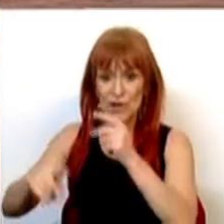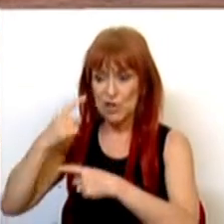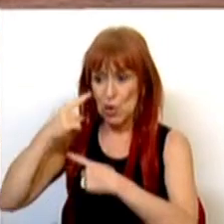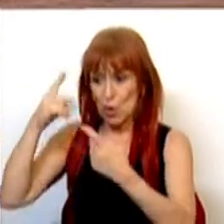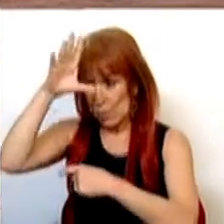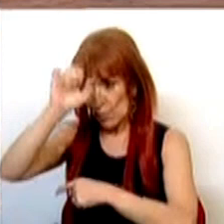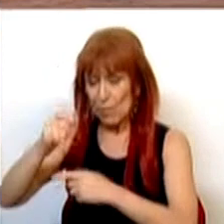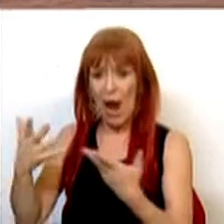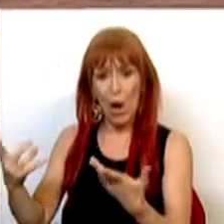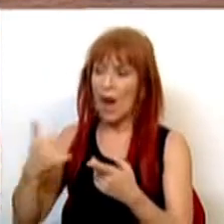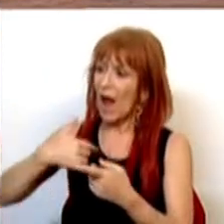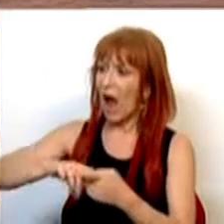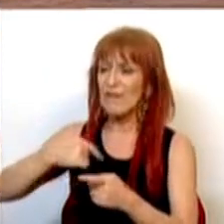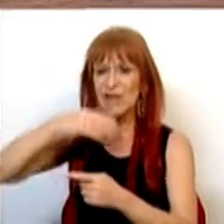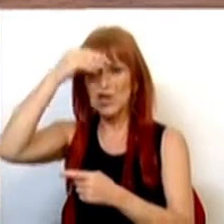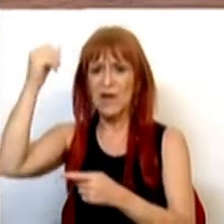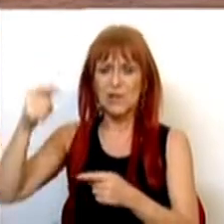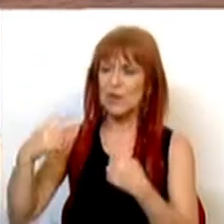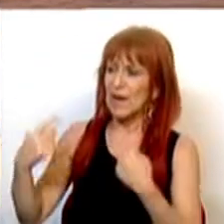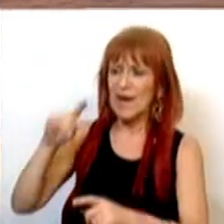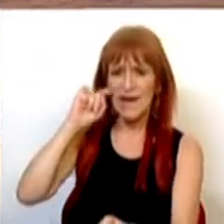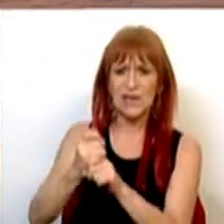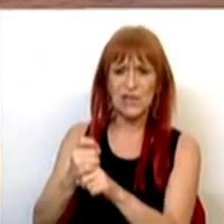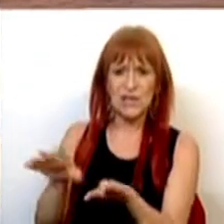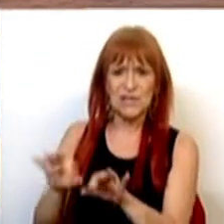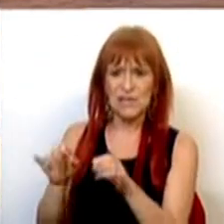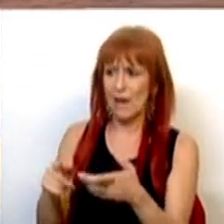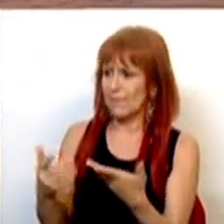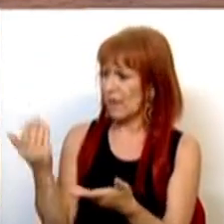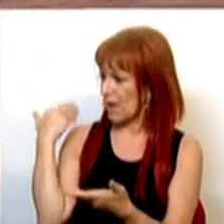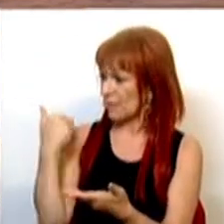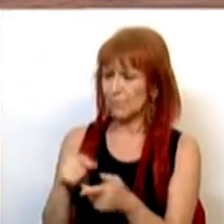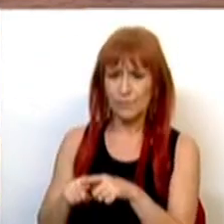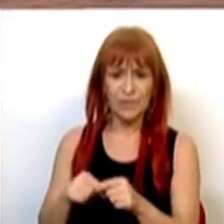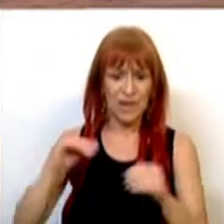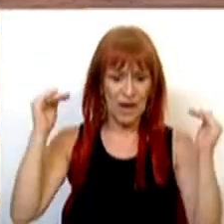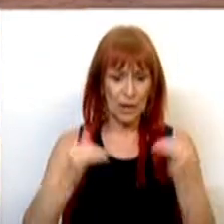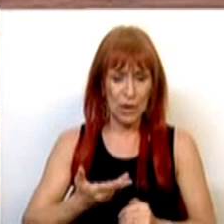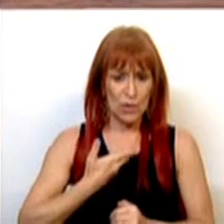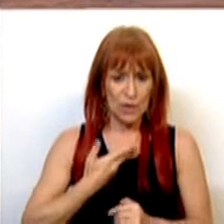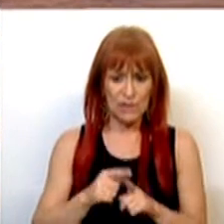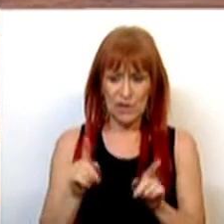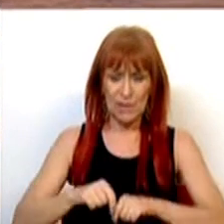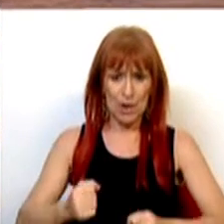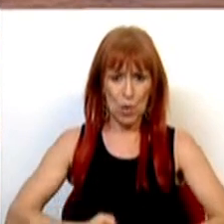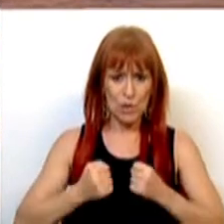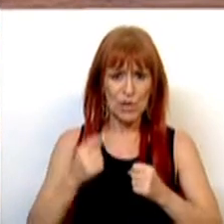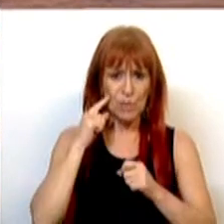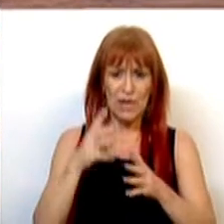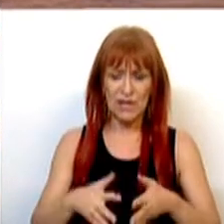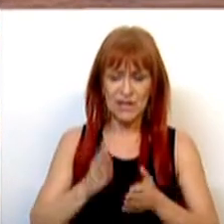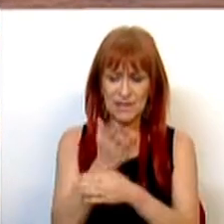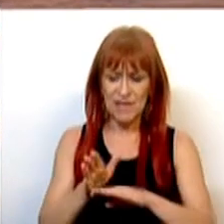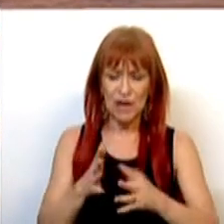a querer se esquecer que exigia isso num passado muito recente. A redução da dívida será também conseguida com um salto